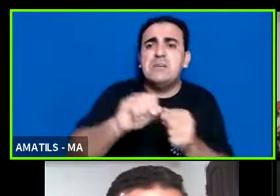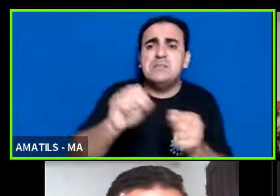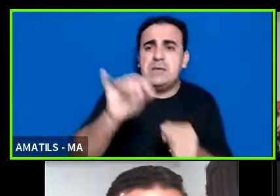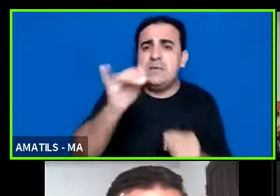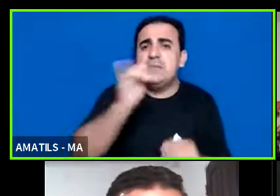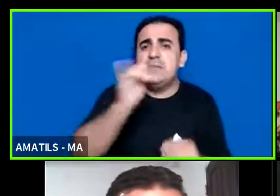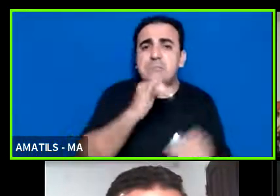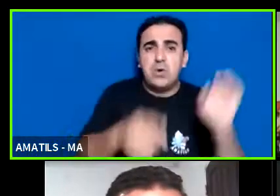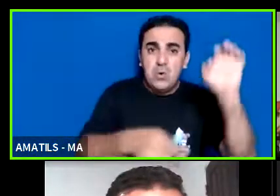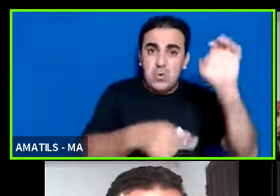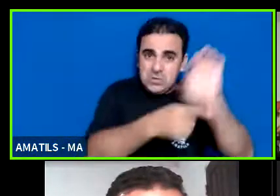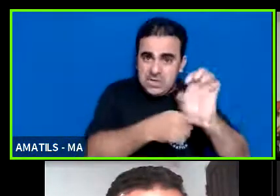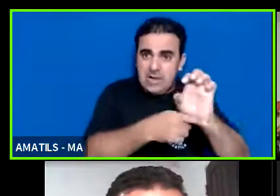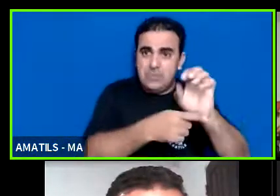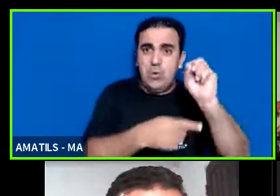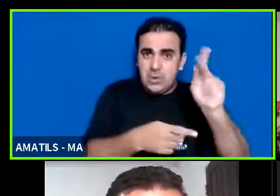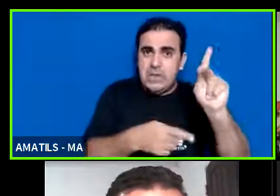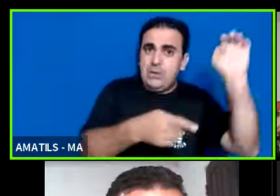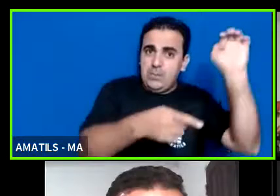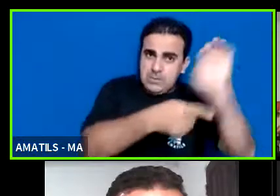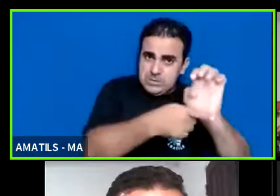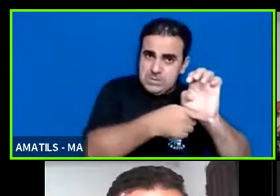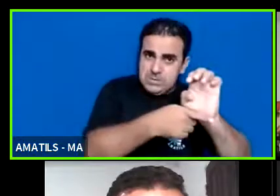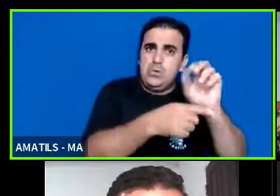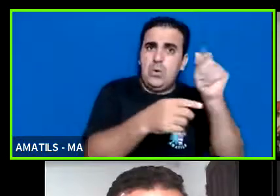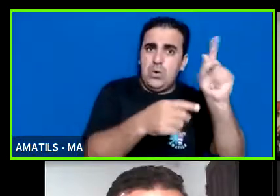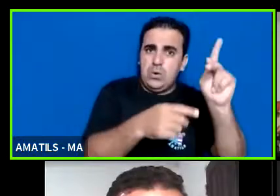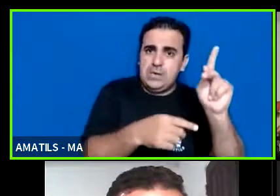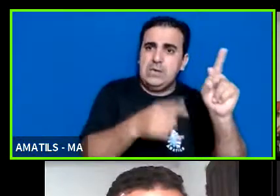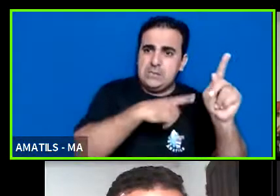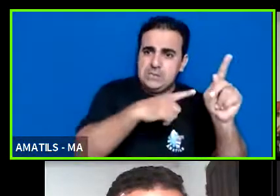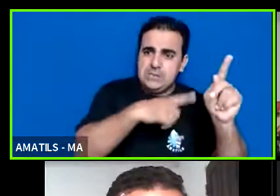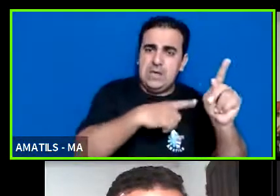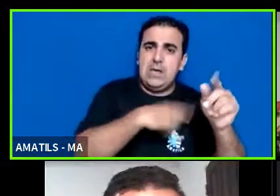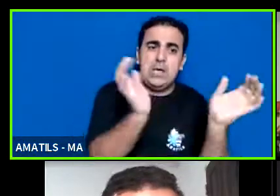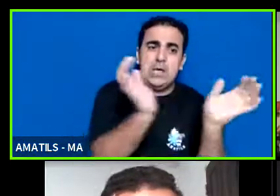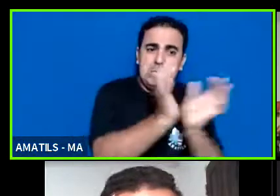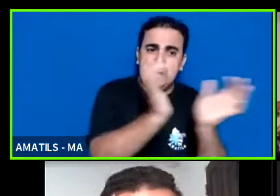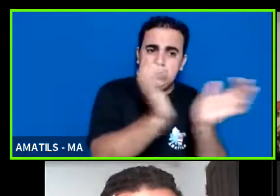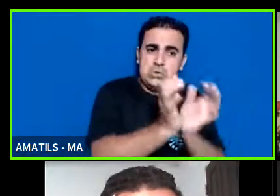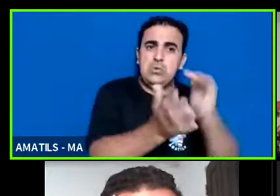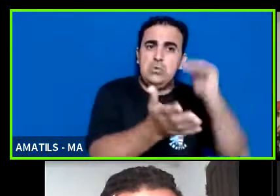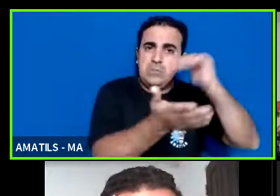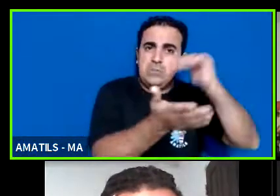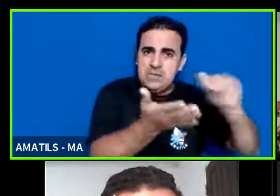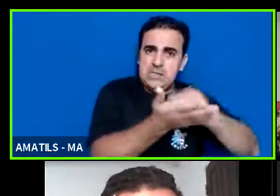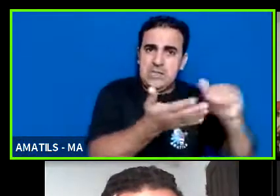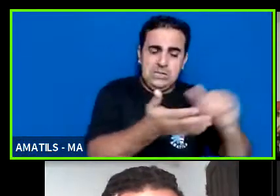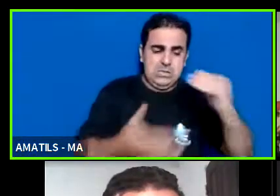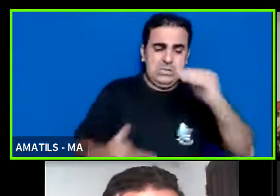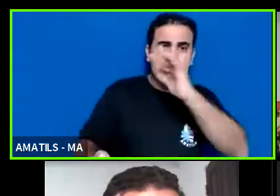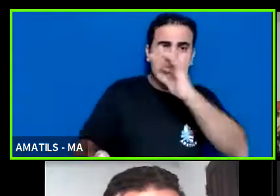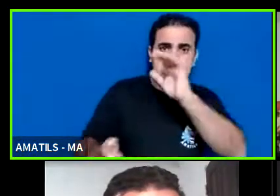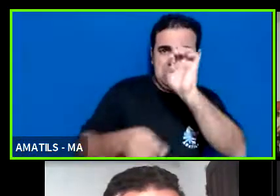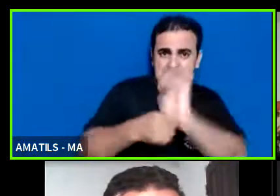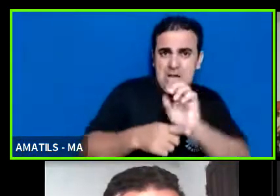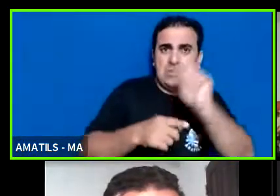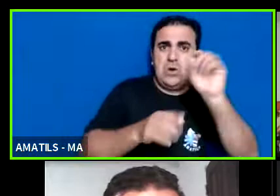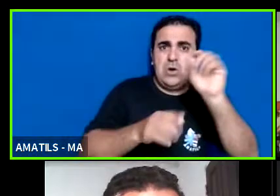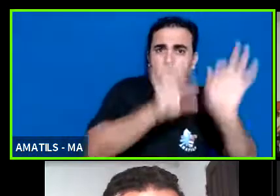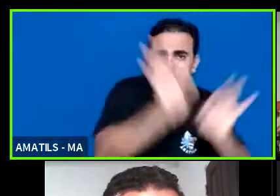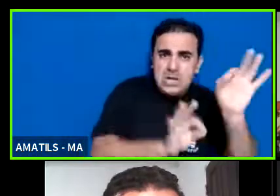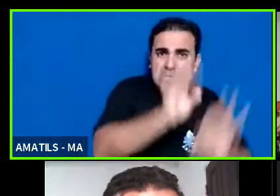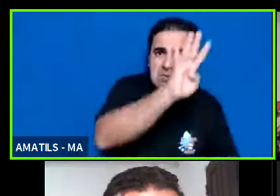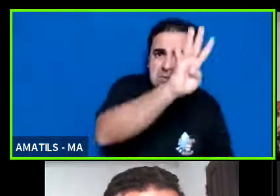exemplo o estado essa mesma essa mesma essa mesma equipe da secretaria ela faz ela elabora